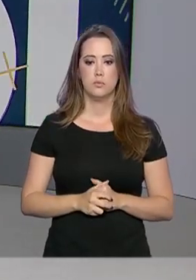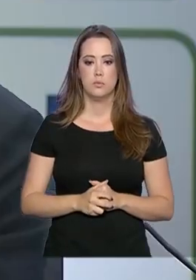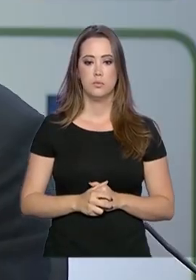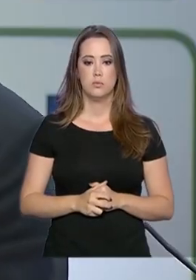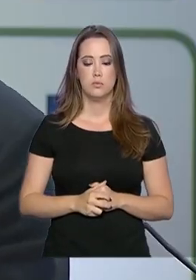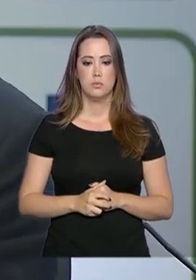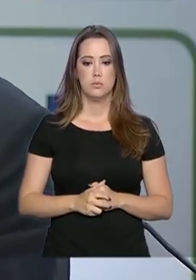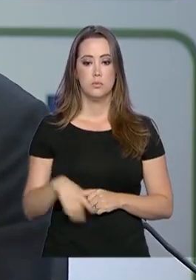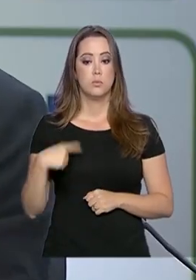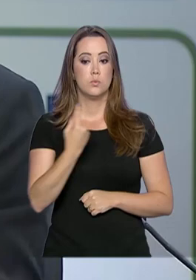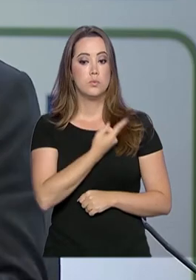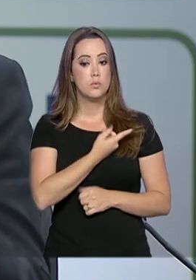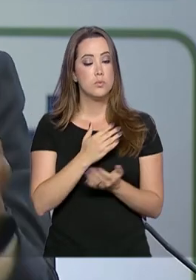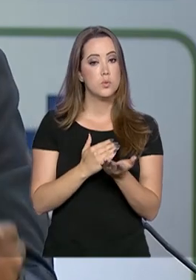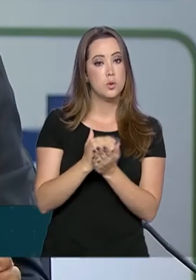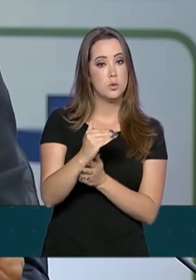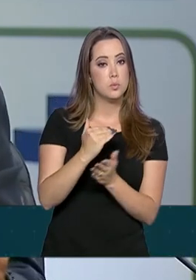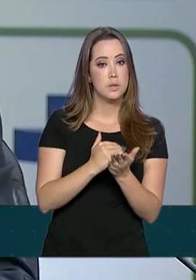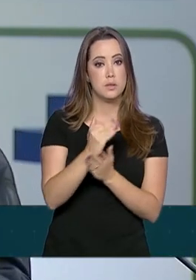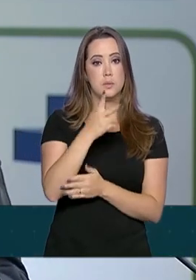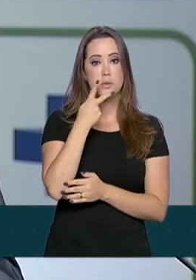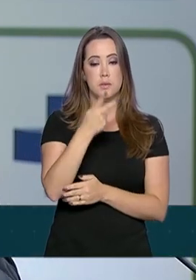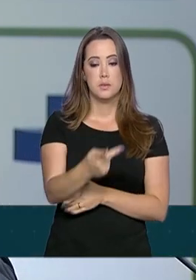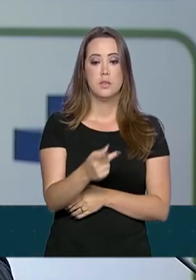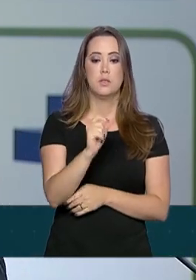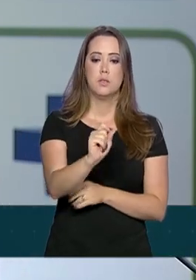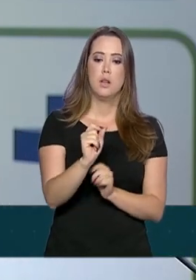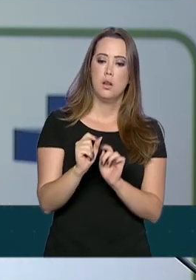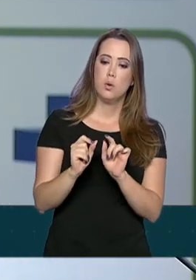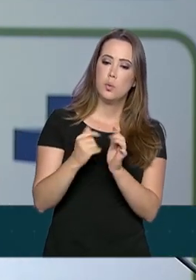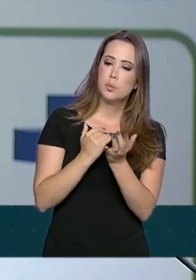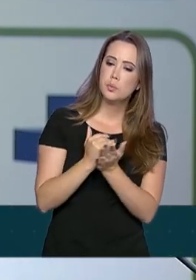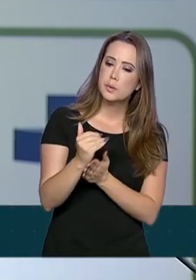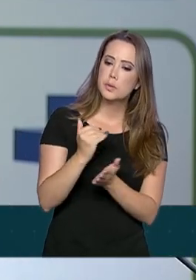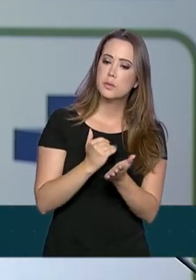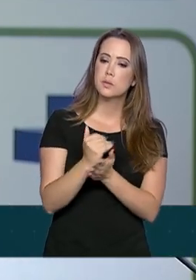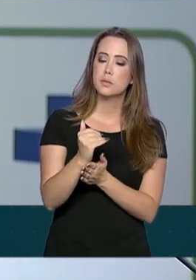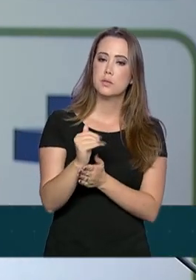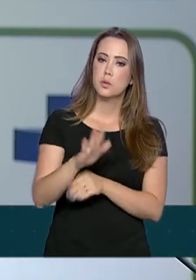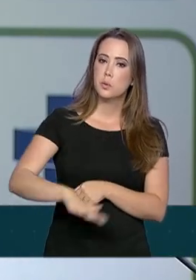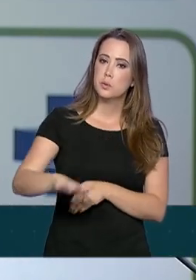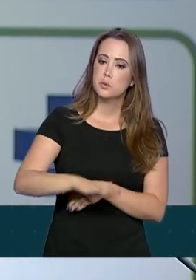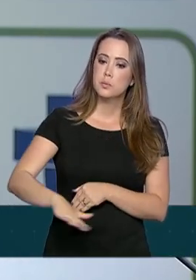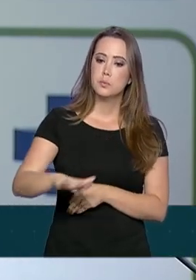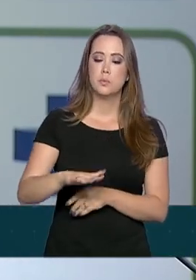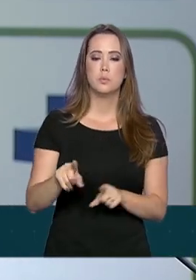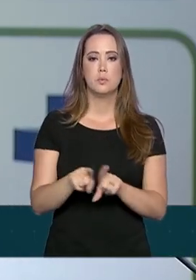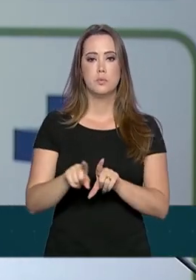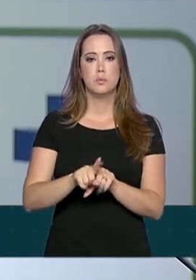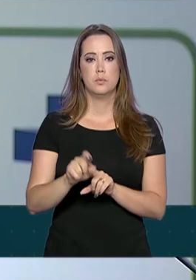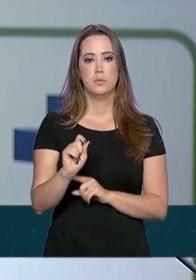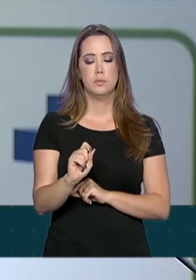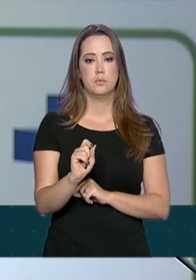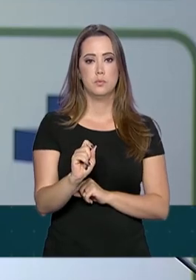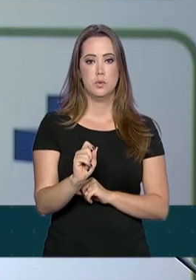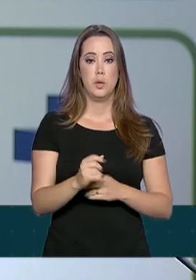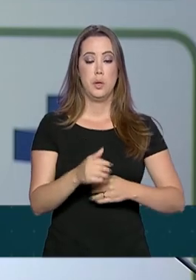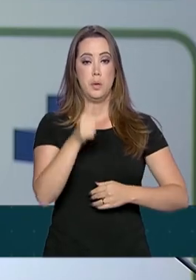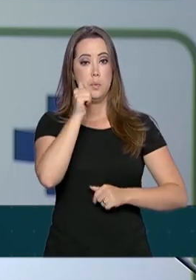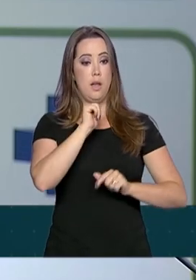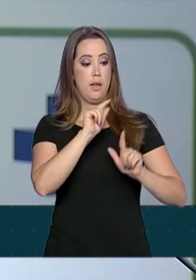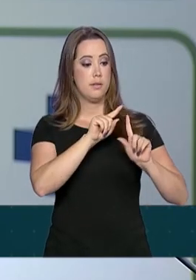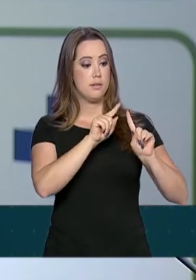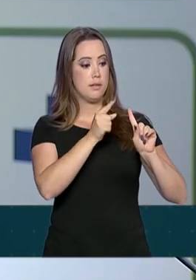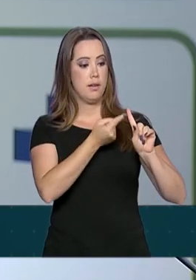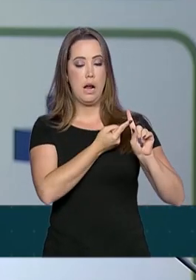Nós havíamos inicialmente pensado em começar com crianças e gestantes.